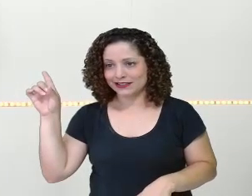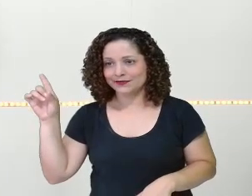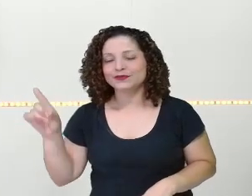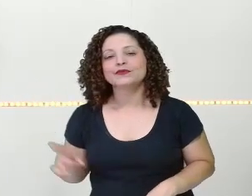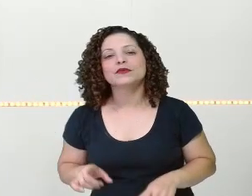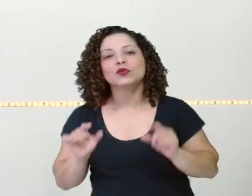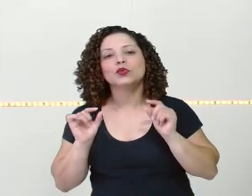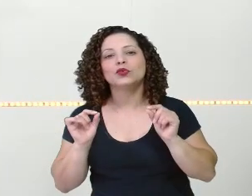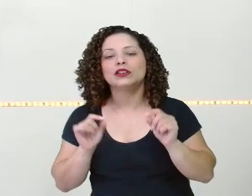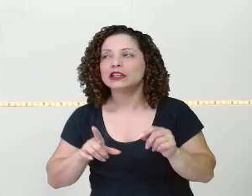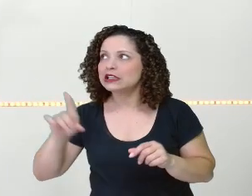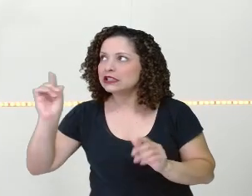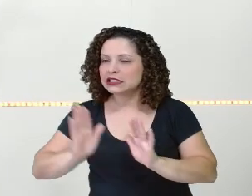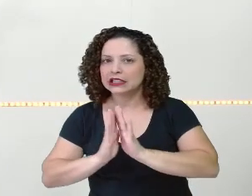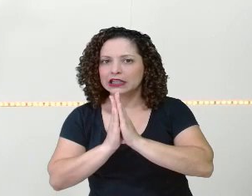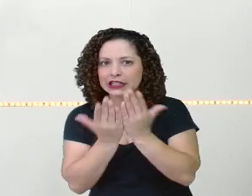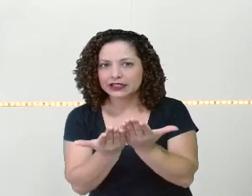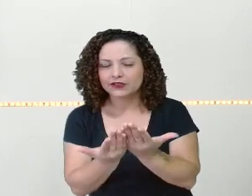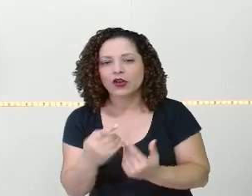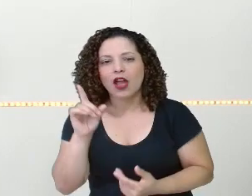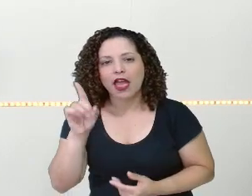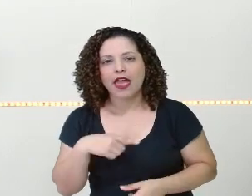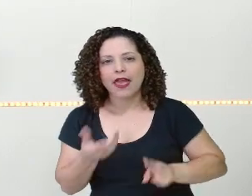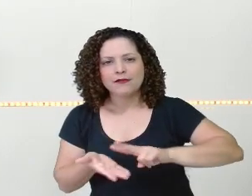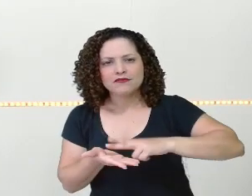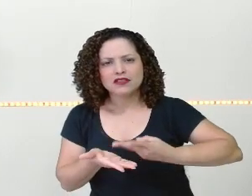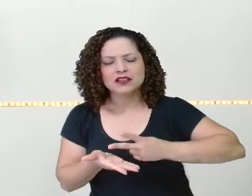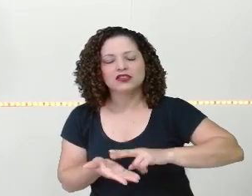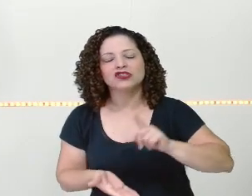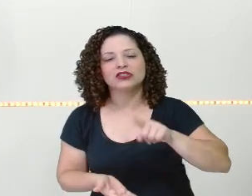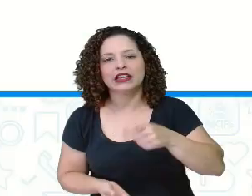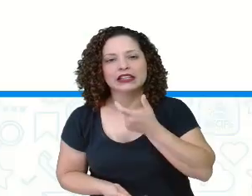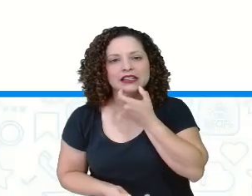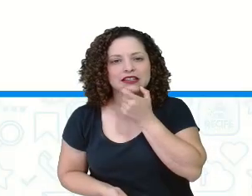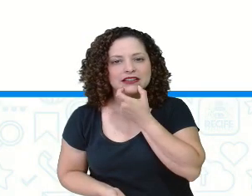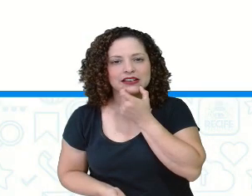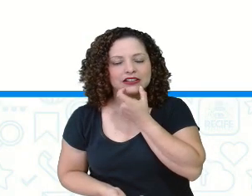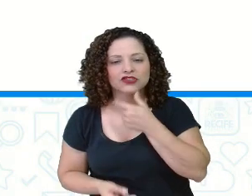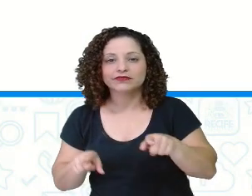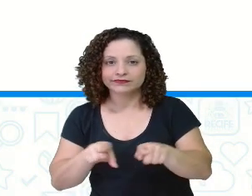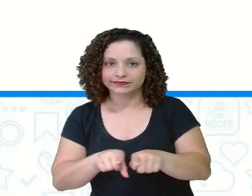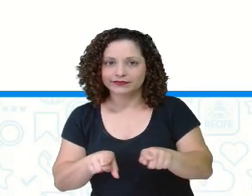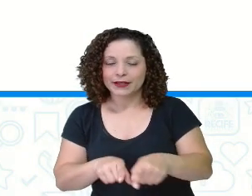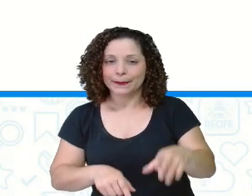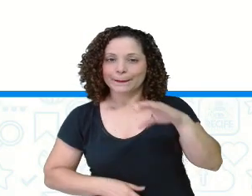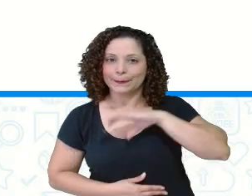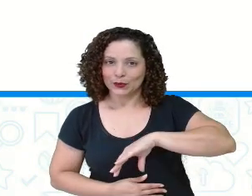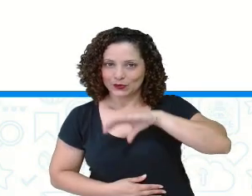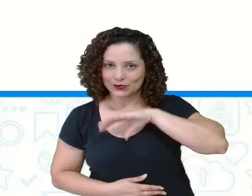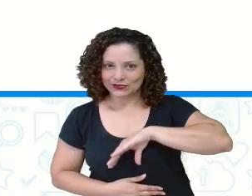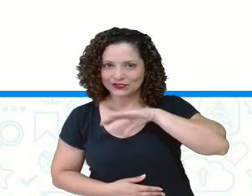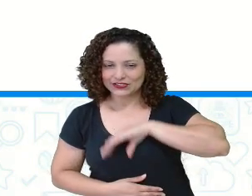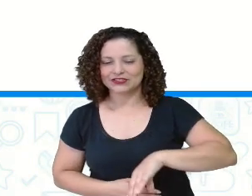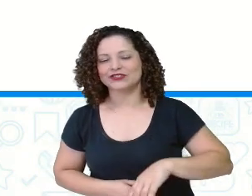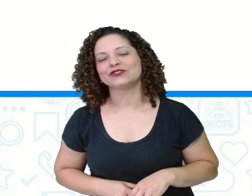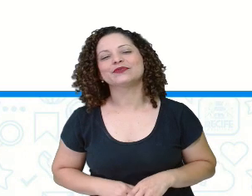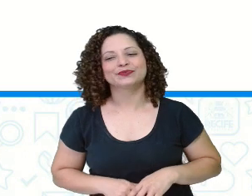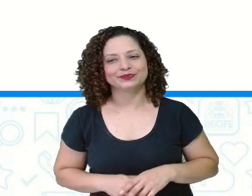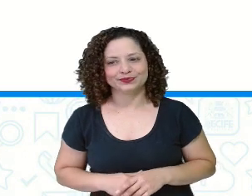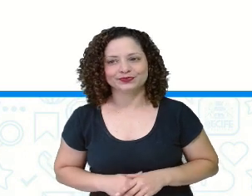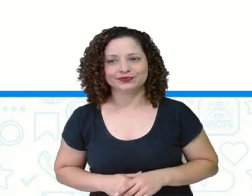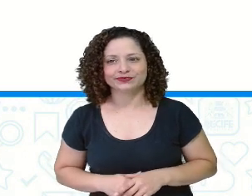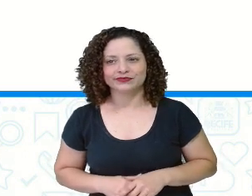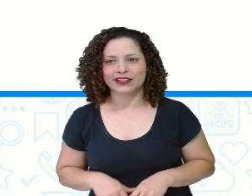A gente tem ele em inglês e português. Estamos fazendo a leitura da parte em português, tá?